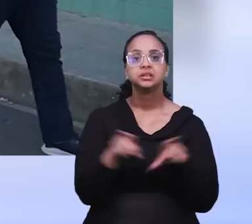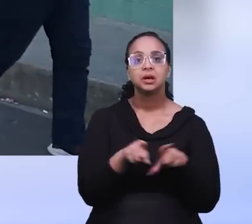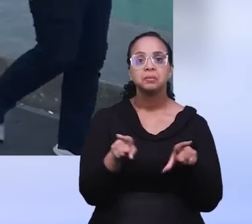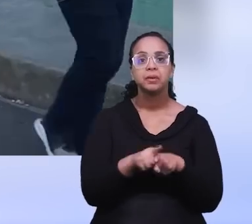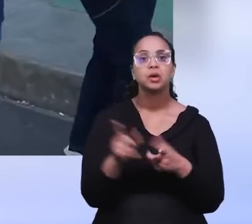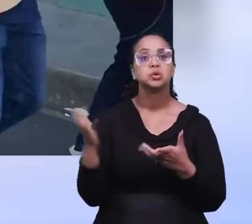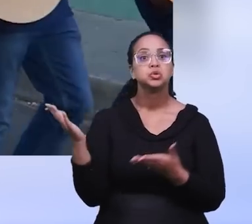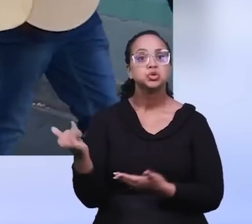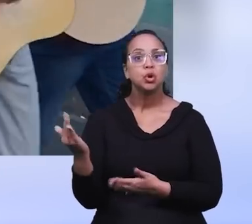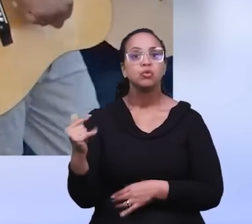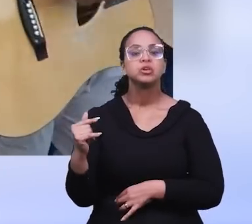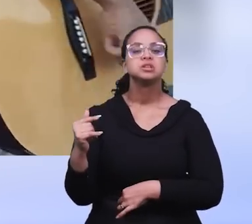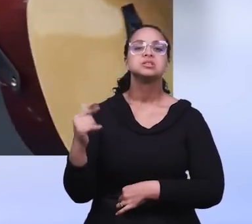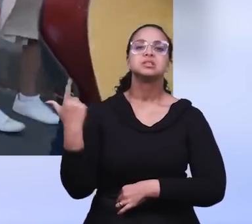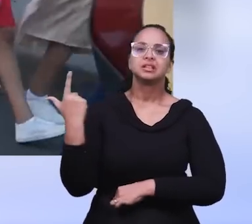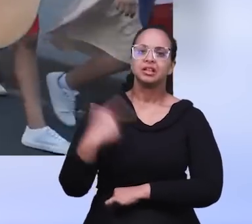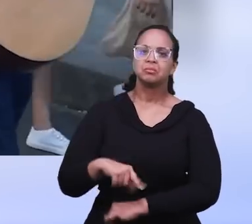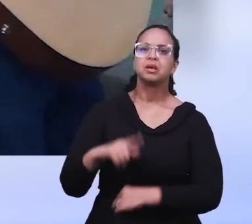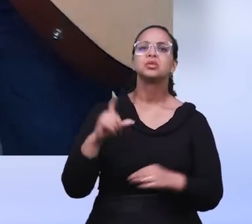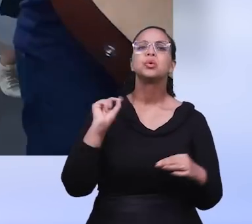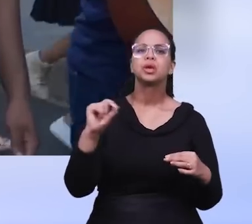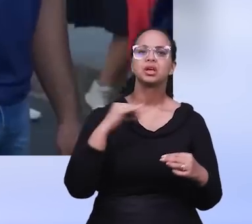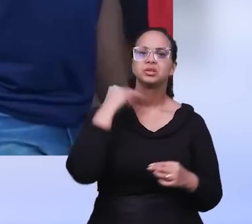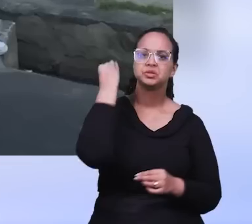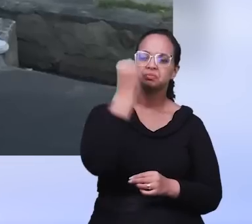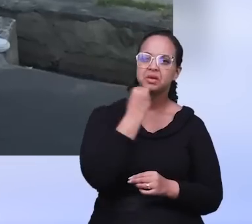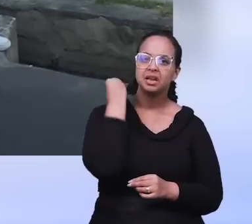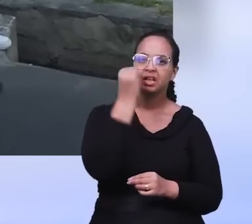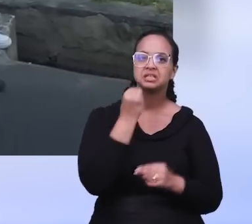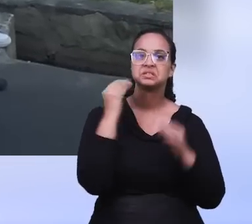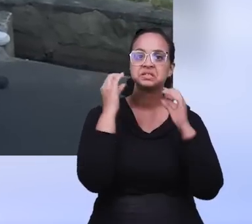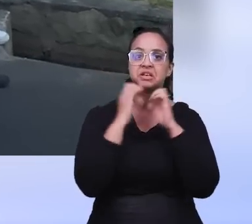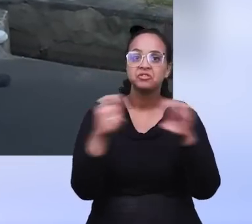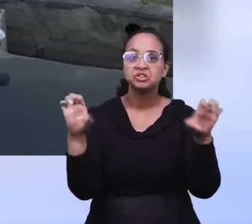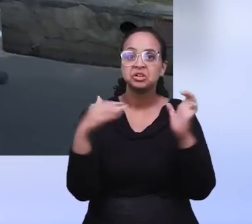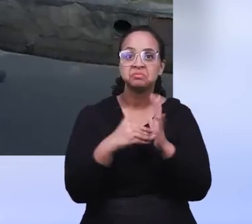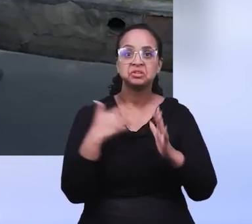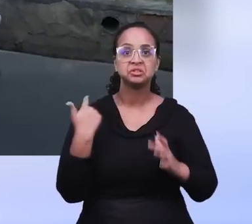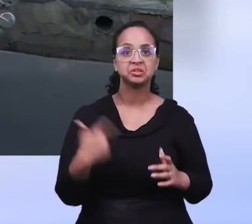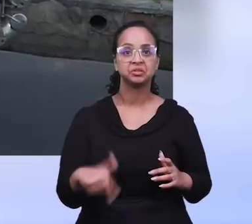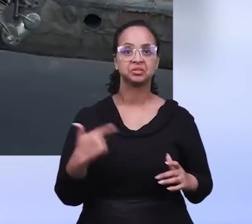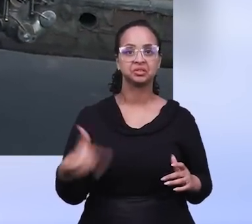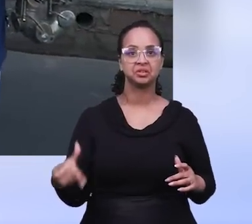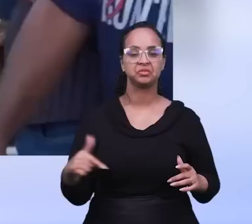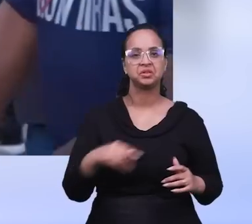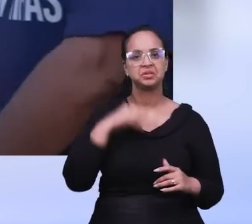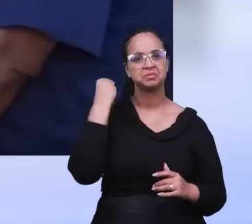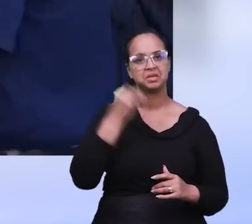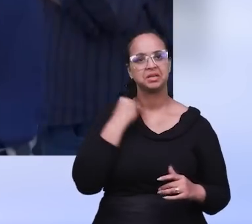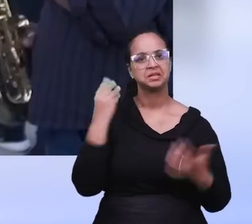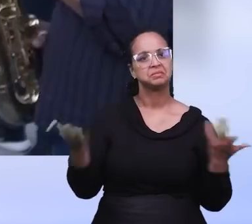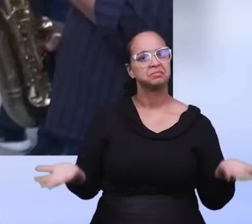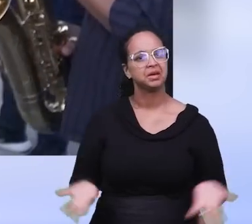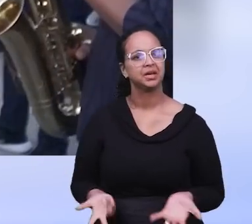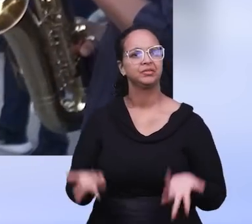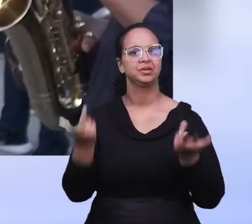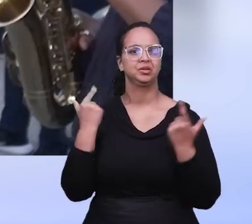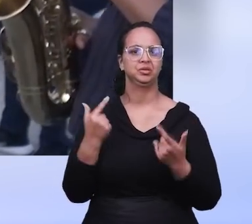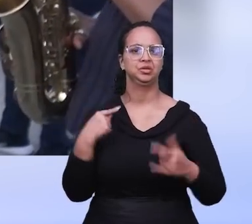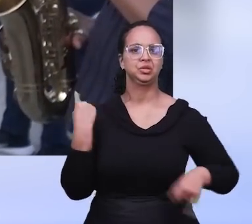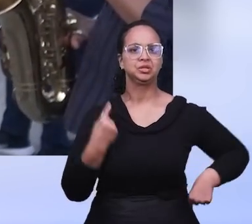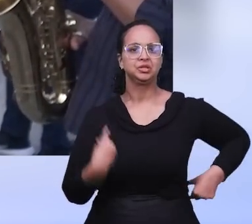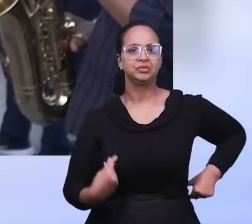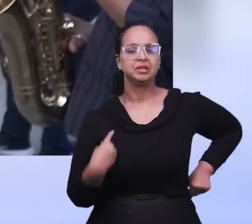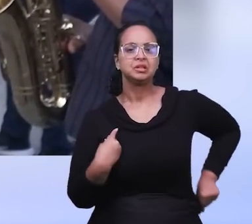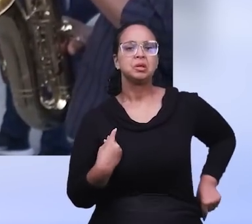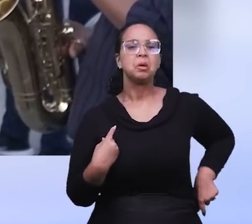Os jovens relataram mais um dia de experiências com o Evangelho Sem Fronteiras. Foi uma experiência muito marcante